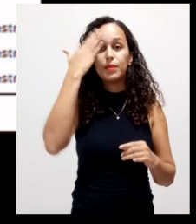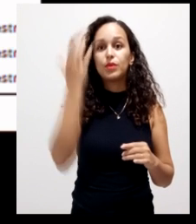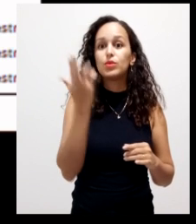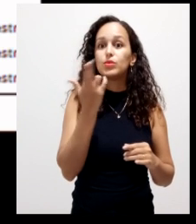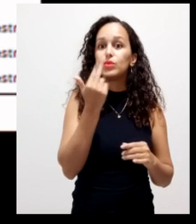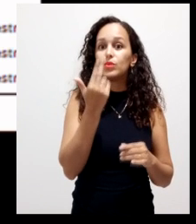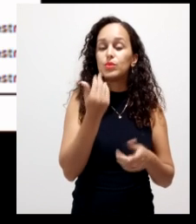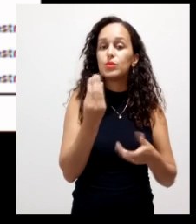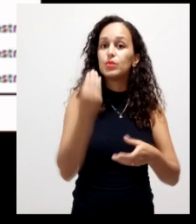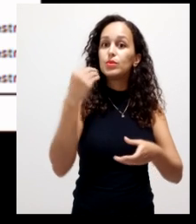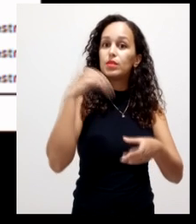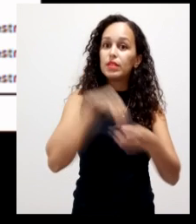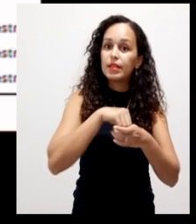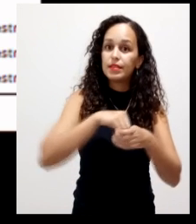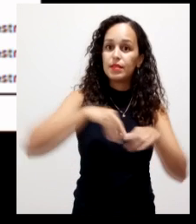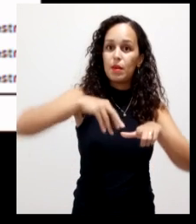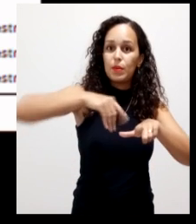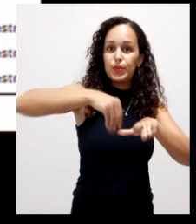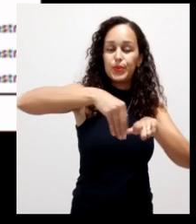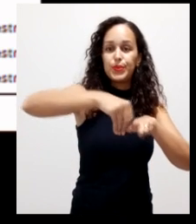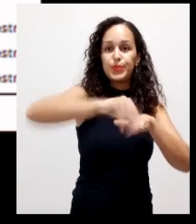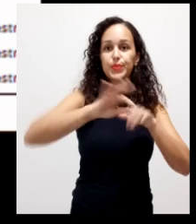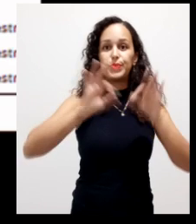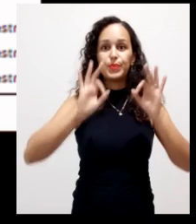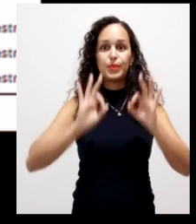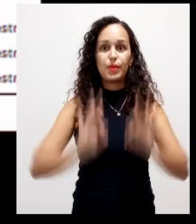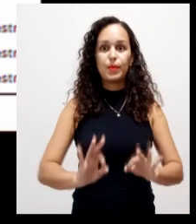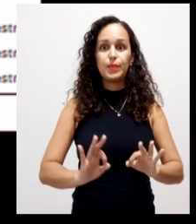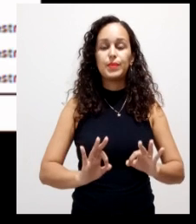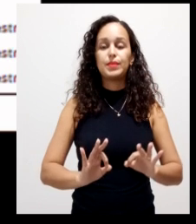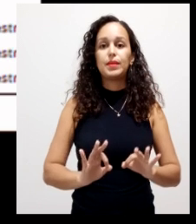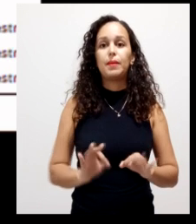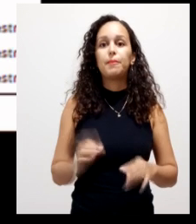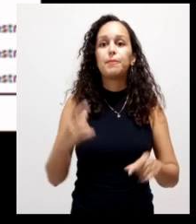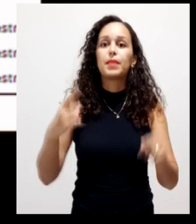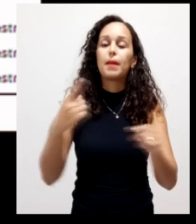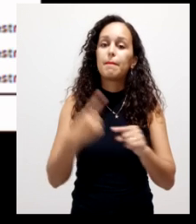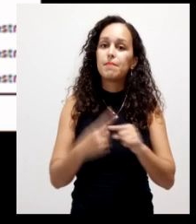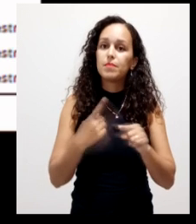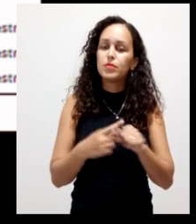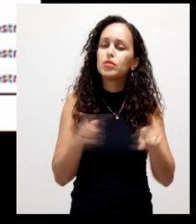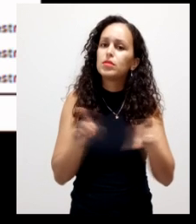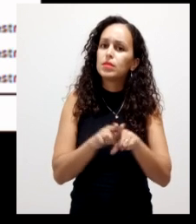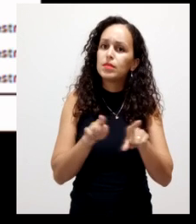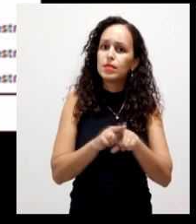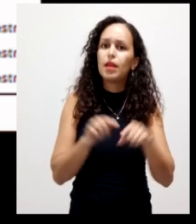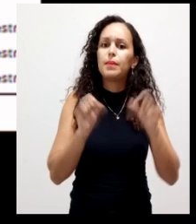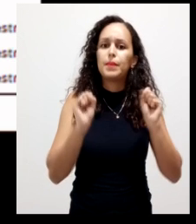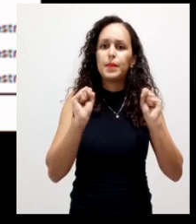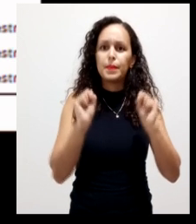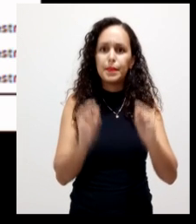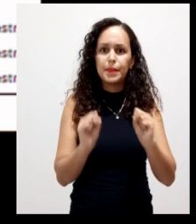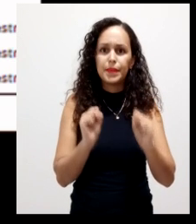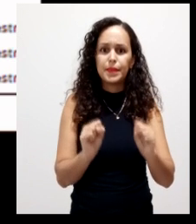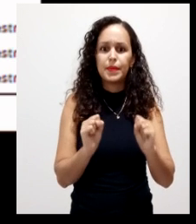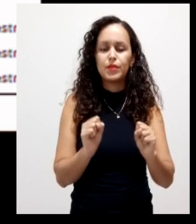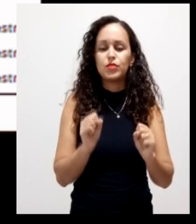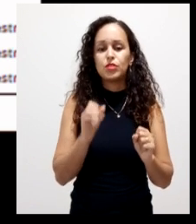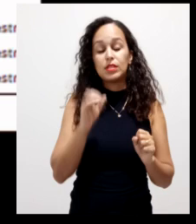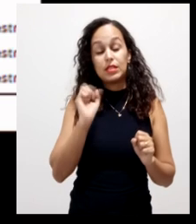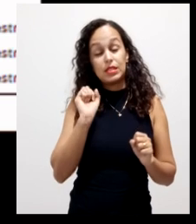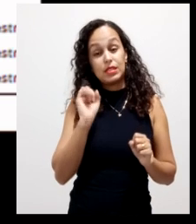presentes para poder recomendar uma adubação correta porque ele também pode ser se